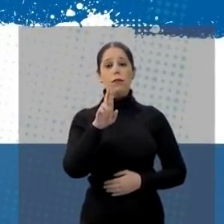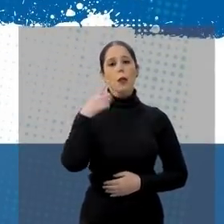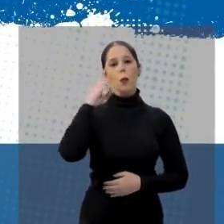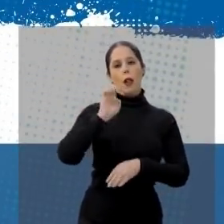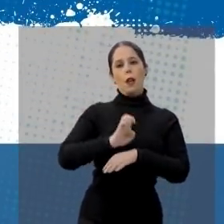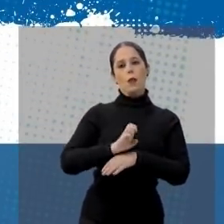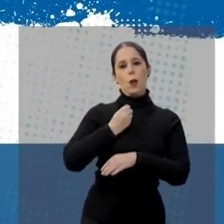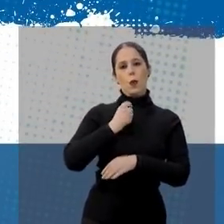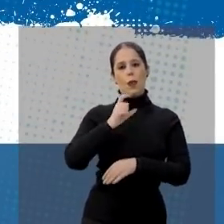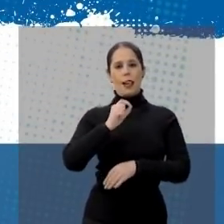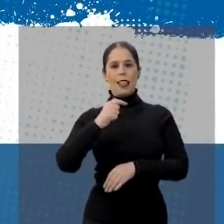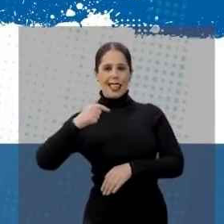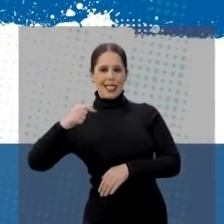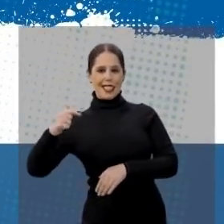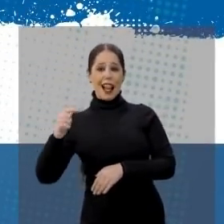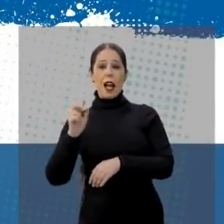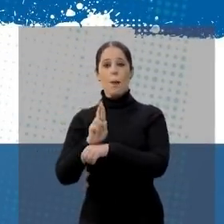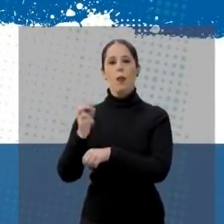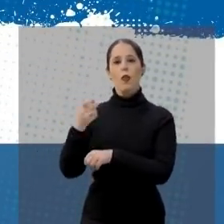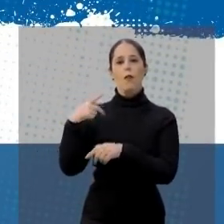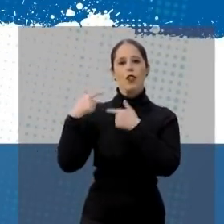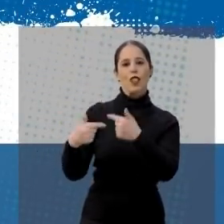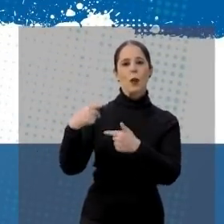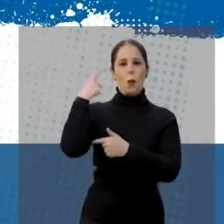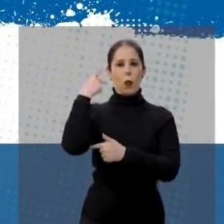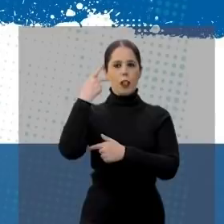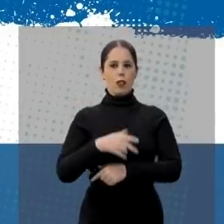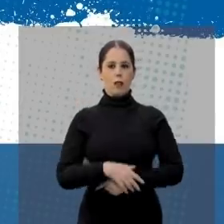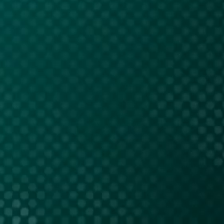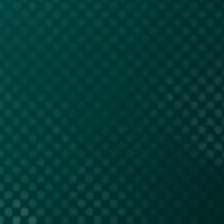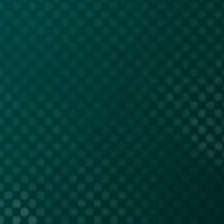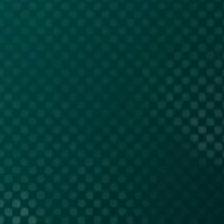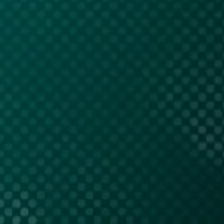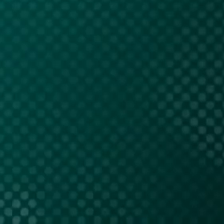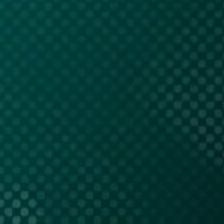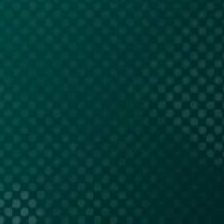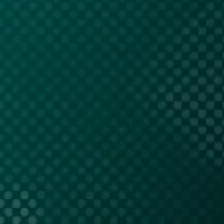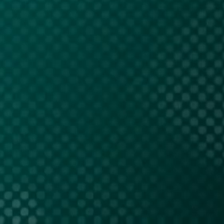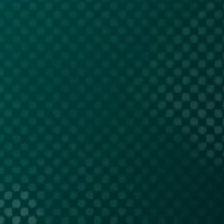Maretolli, deputado estadual, 10 777. Sou a nova geração da política.